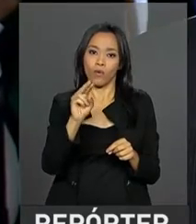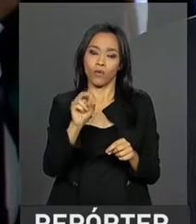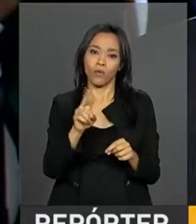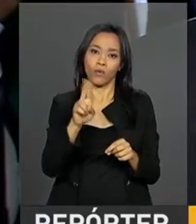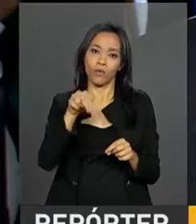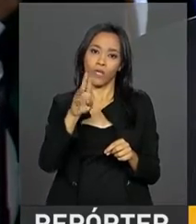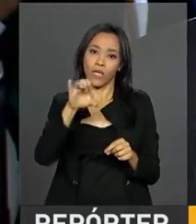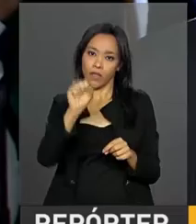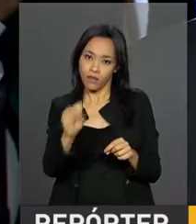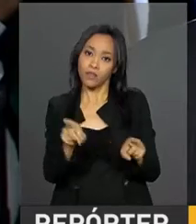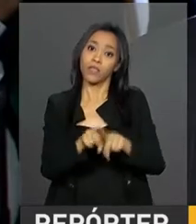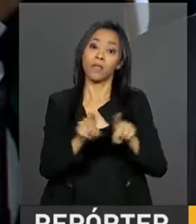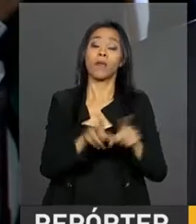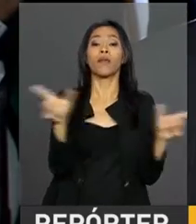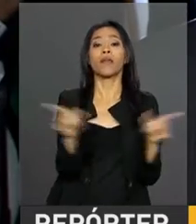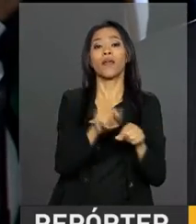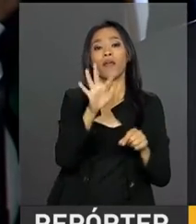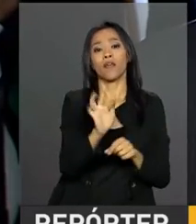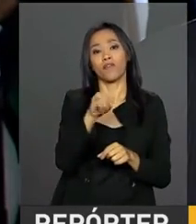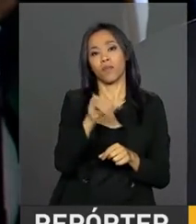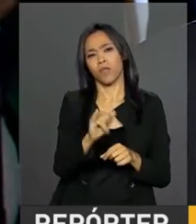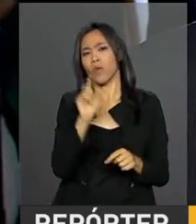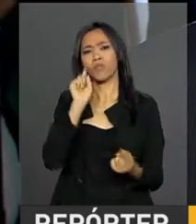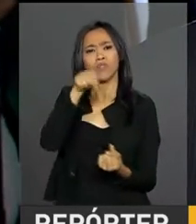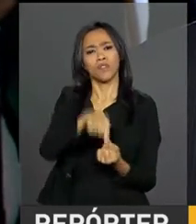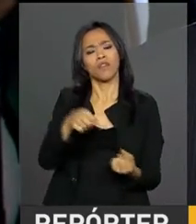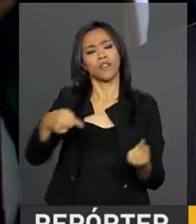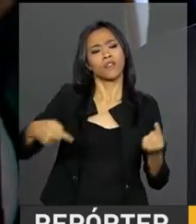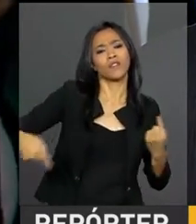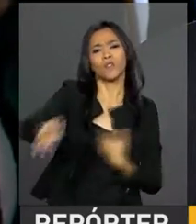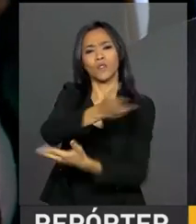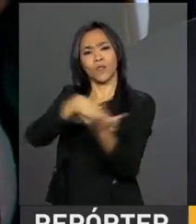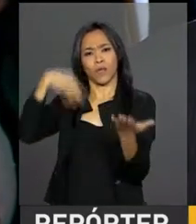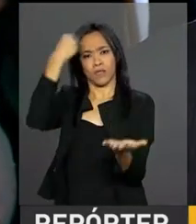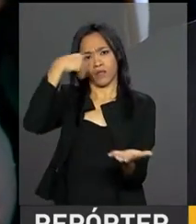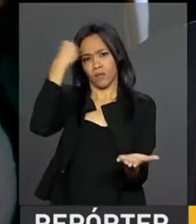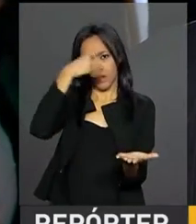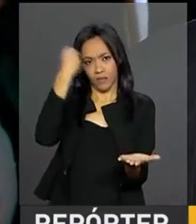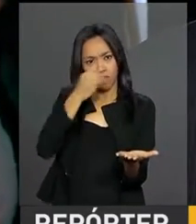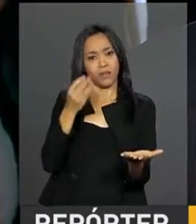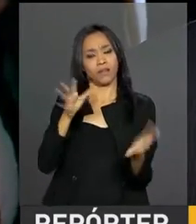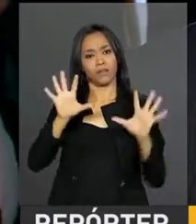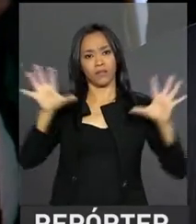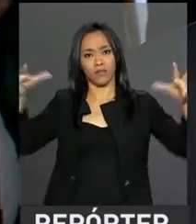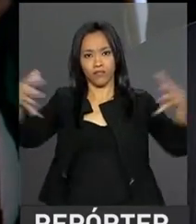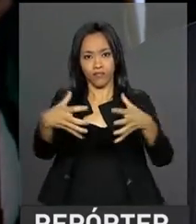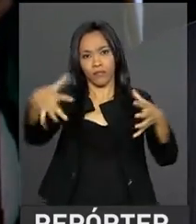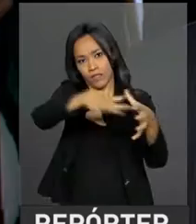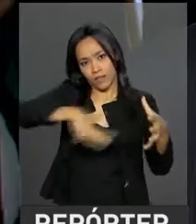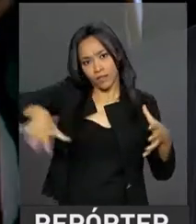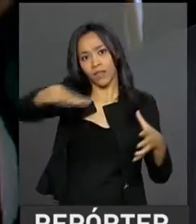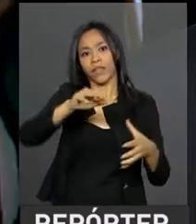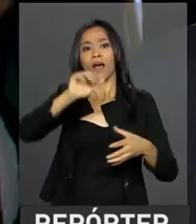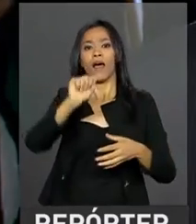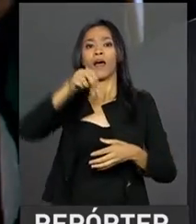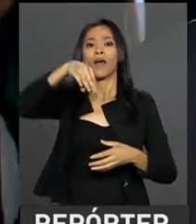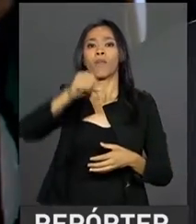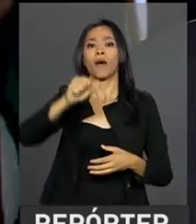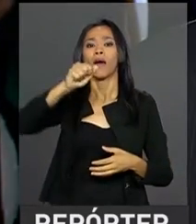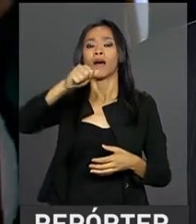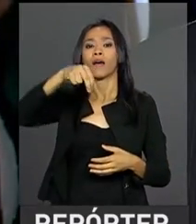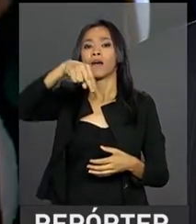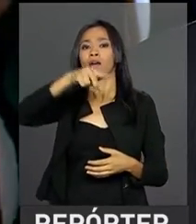seminário é debater e trocar experiências sobre proteção social no contexto regional da Amazônia. Além do Brasil,